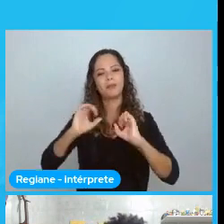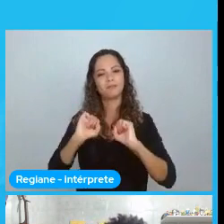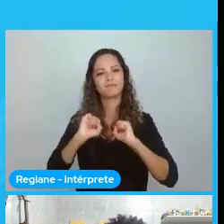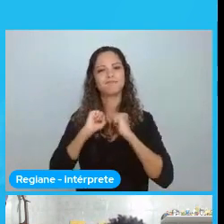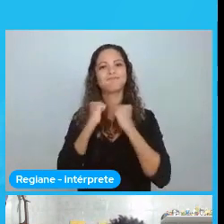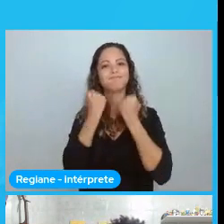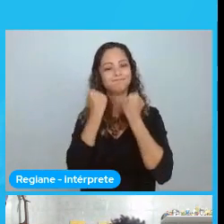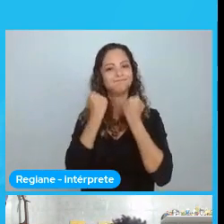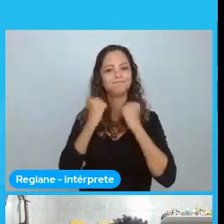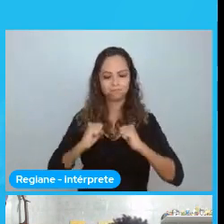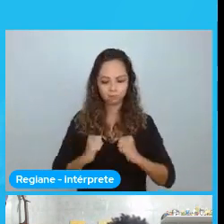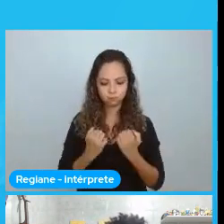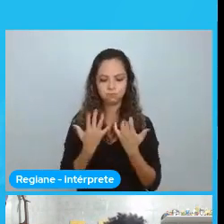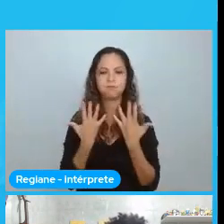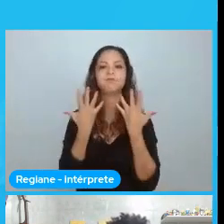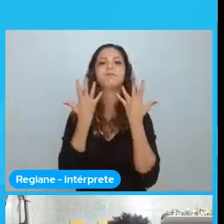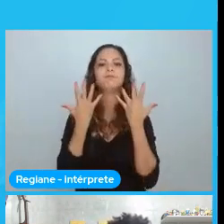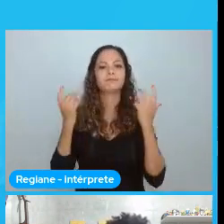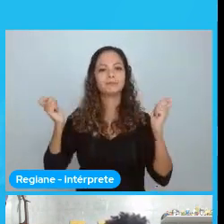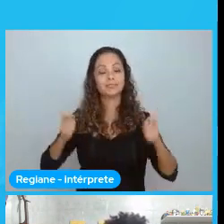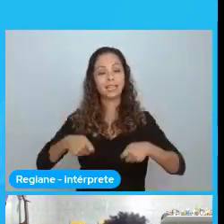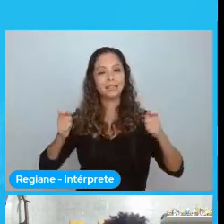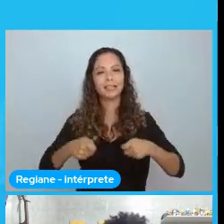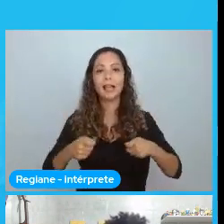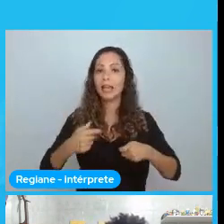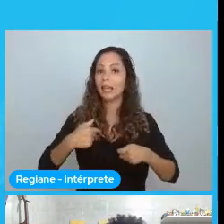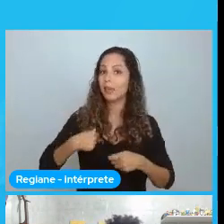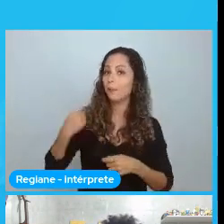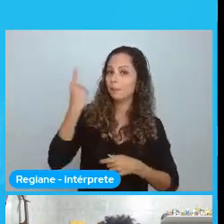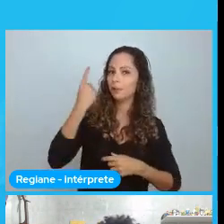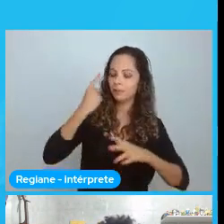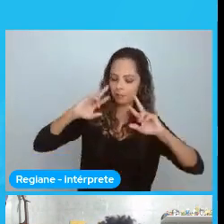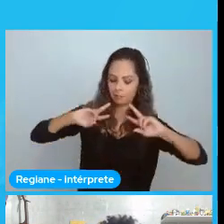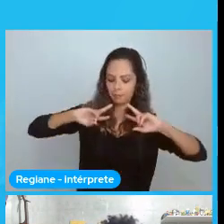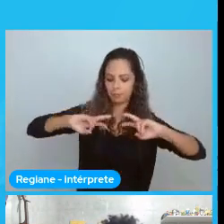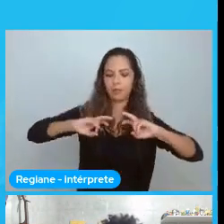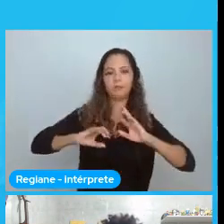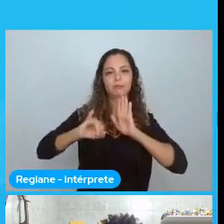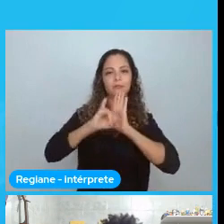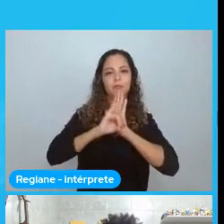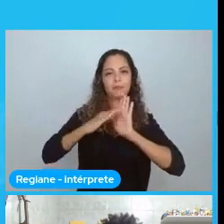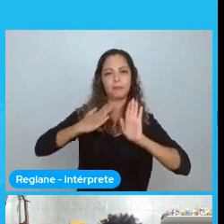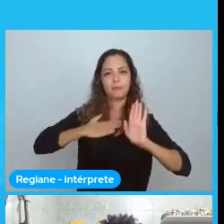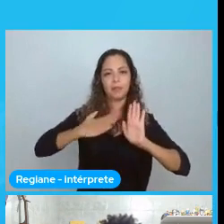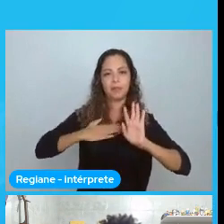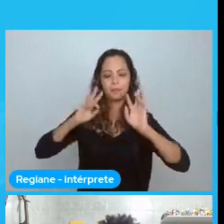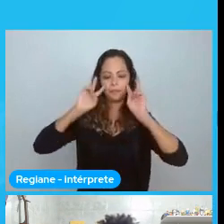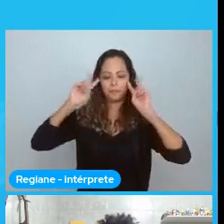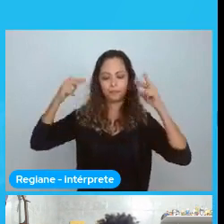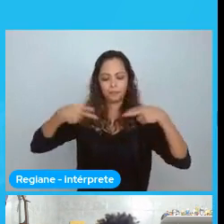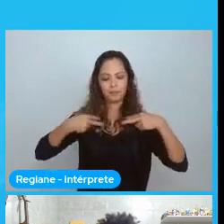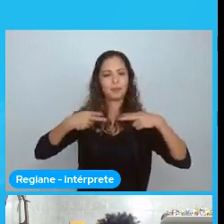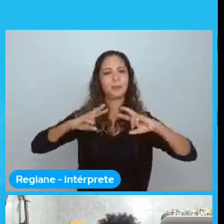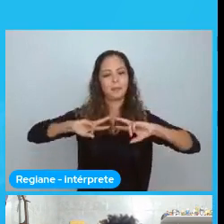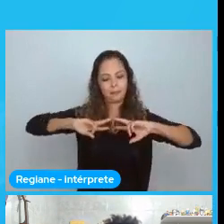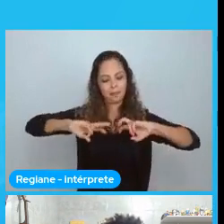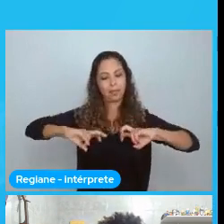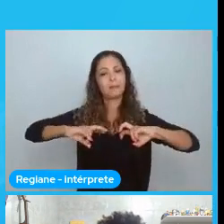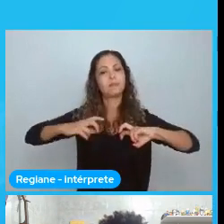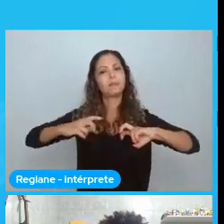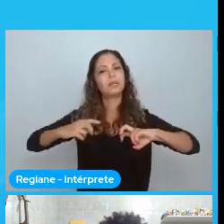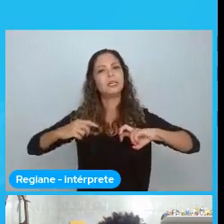Você precisa primeiro reconhecer quem é você. E aí. Nesse processo de reconhecer quem é você. É que você vai entender que.